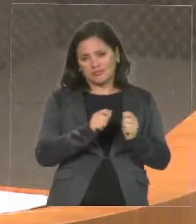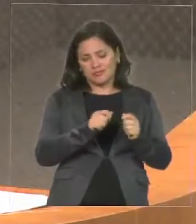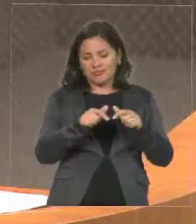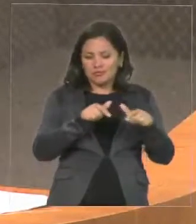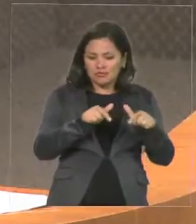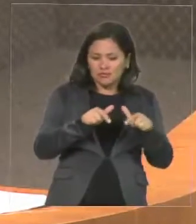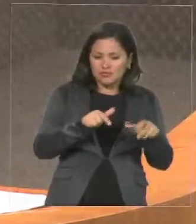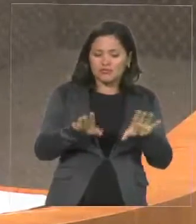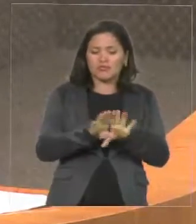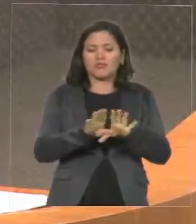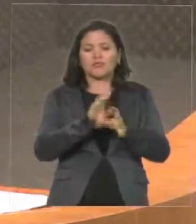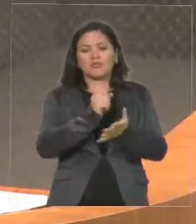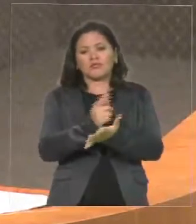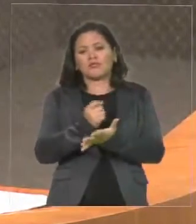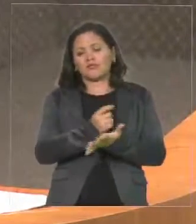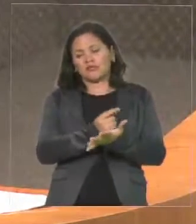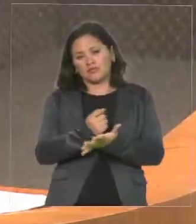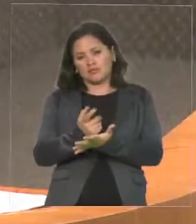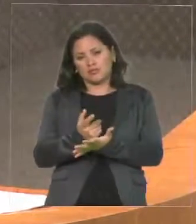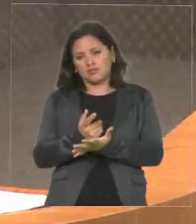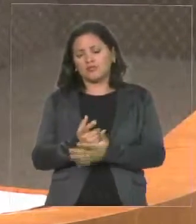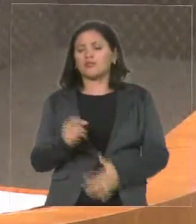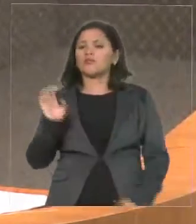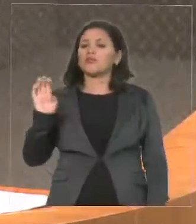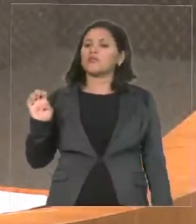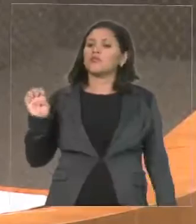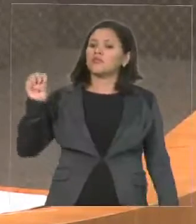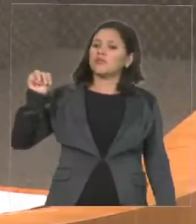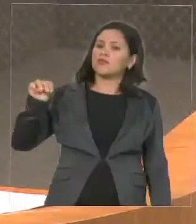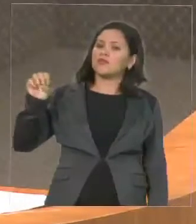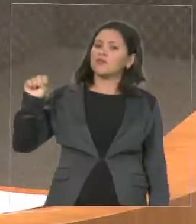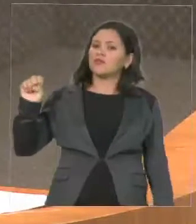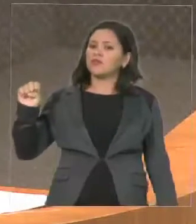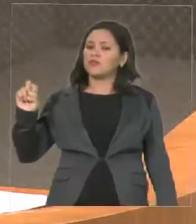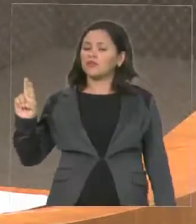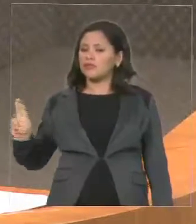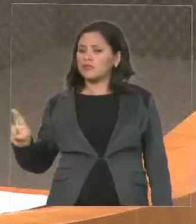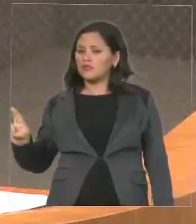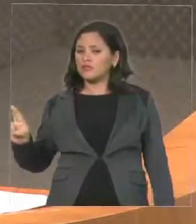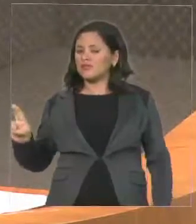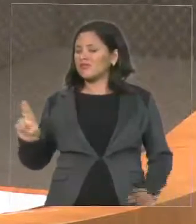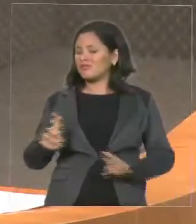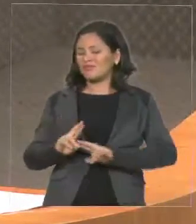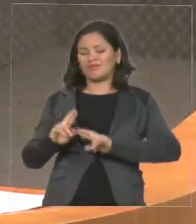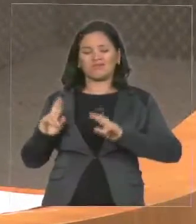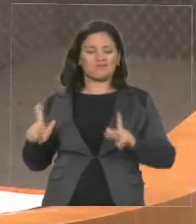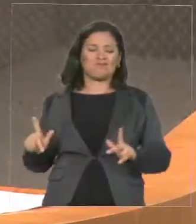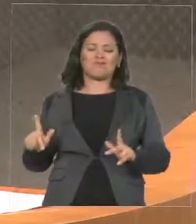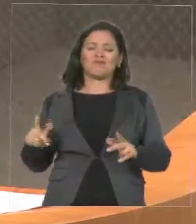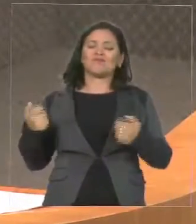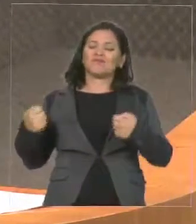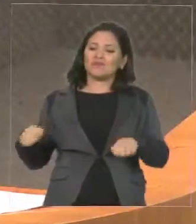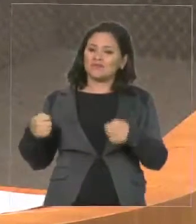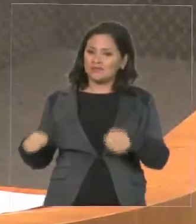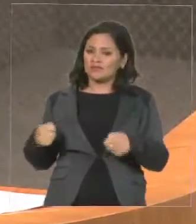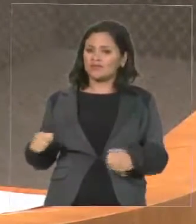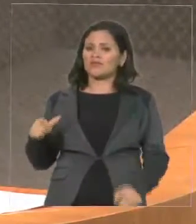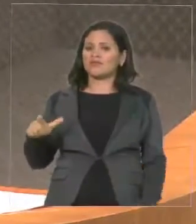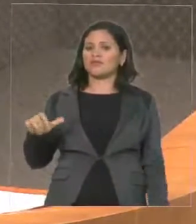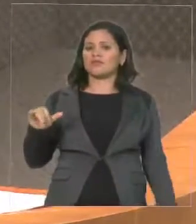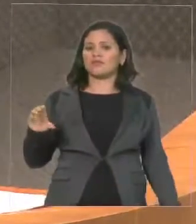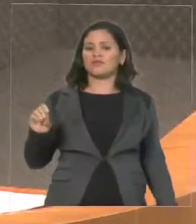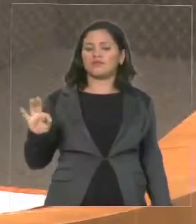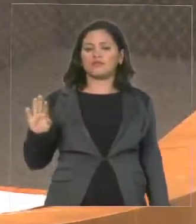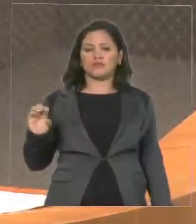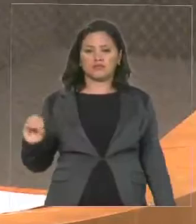MCA, não. Ela fica sujeita à lei de licitação. Então, ela,